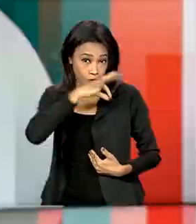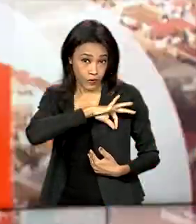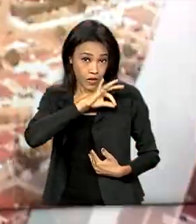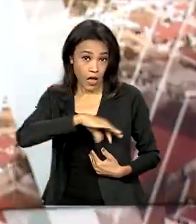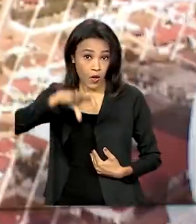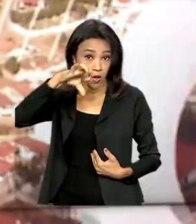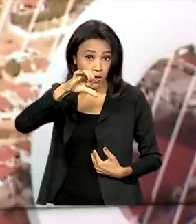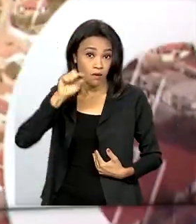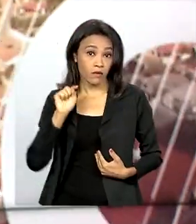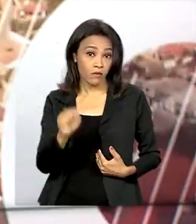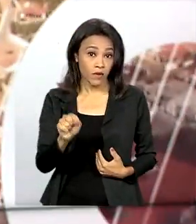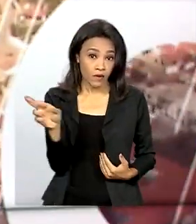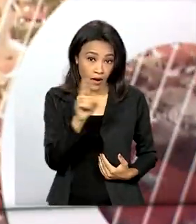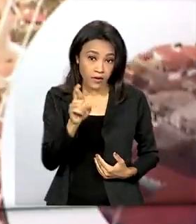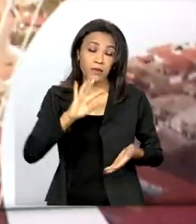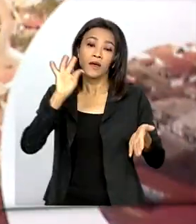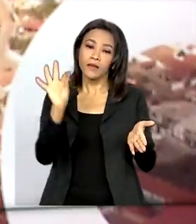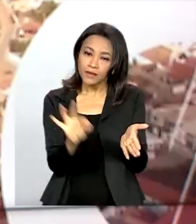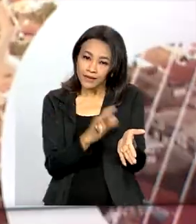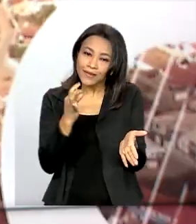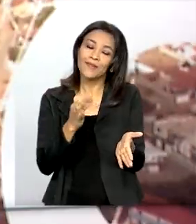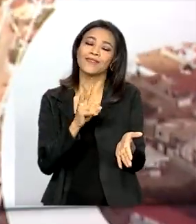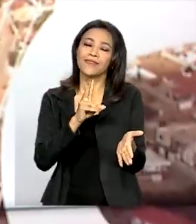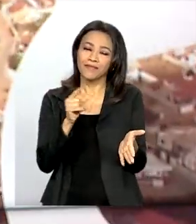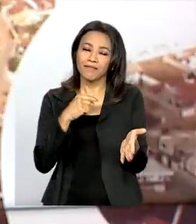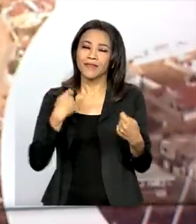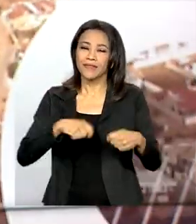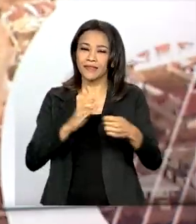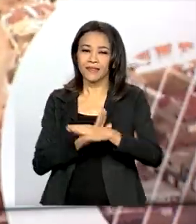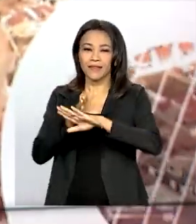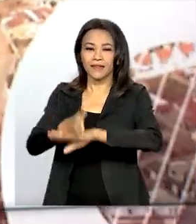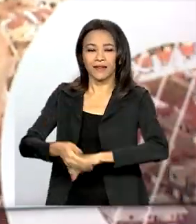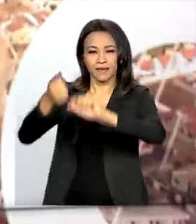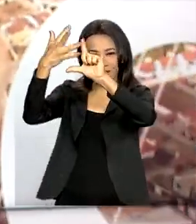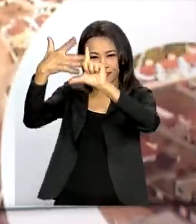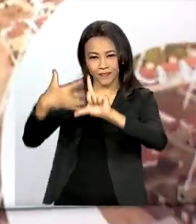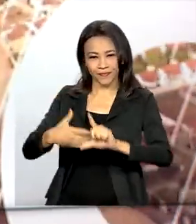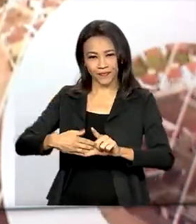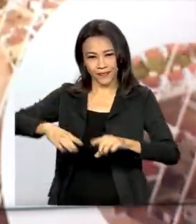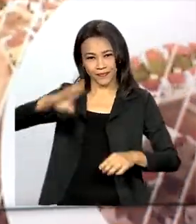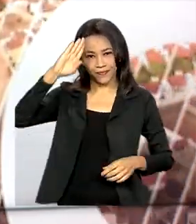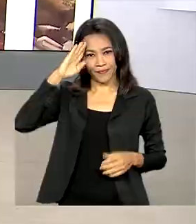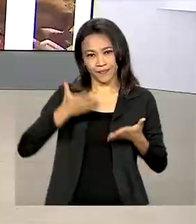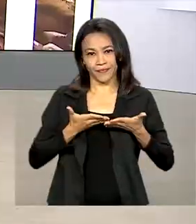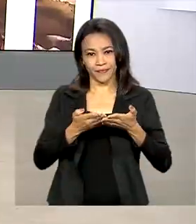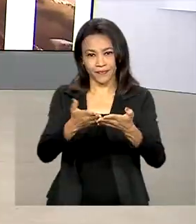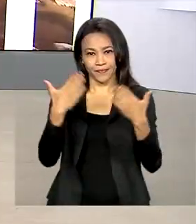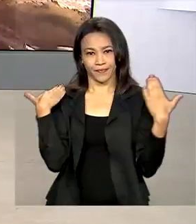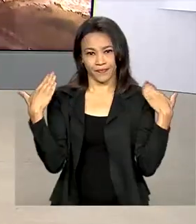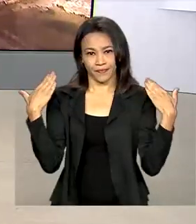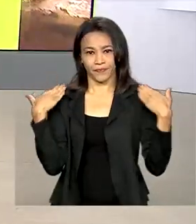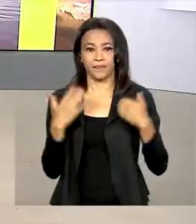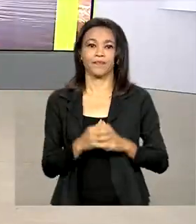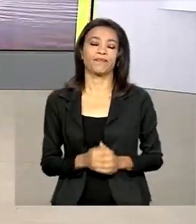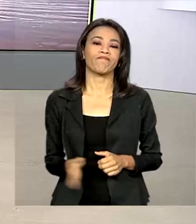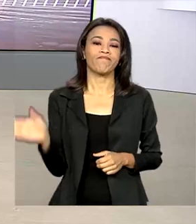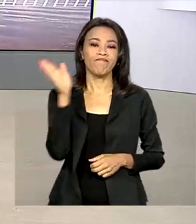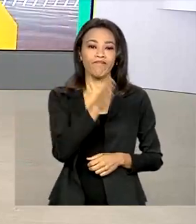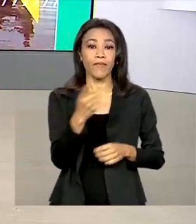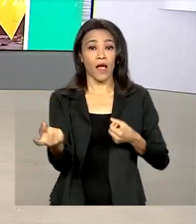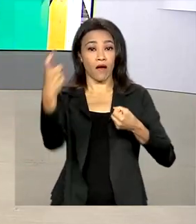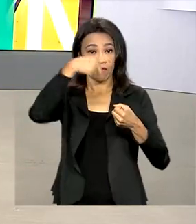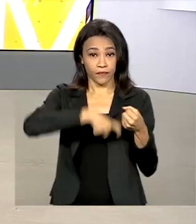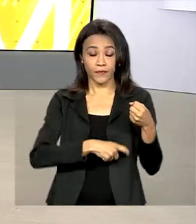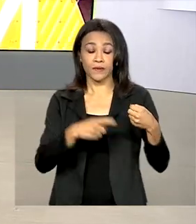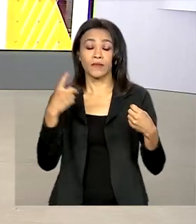de R$ 9 mil. As inscrições devem ser feitas no site da Marinha do Brasil. A retomada do turismo